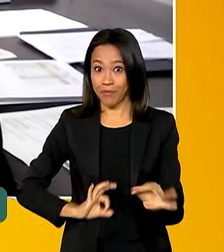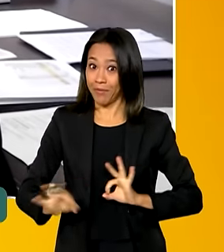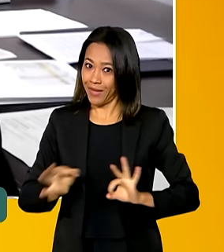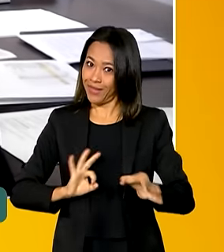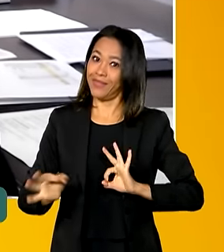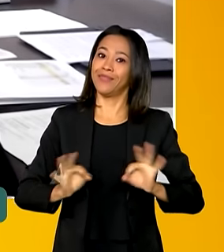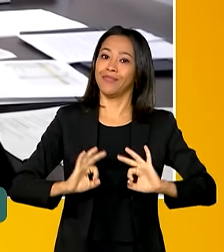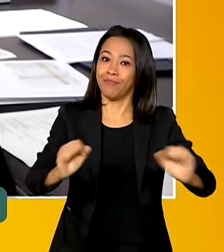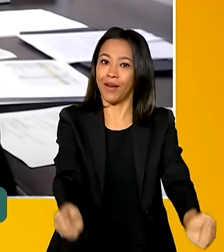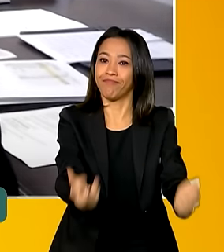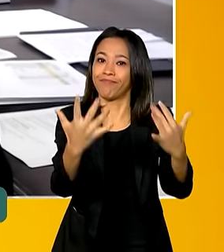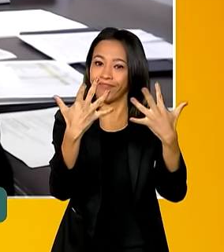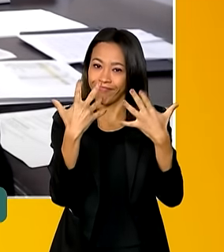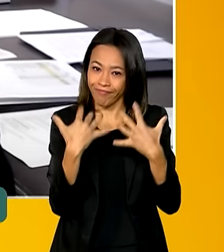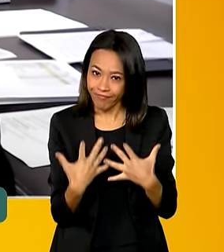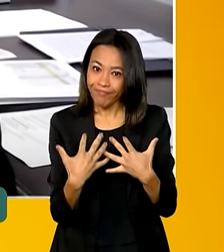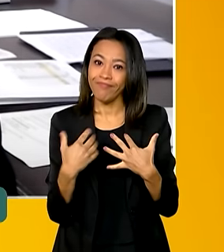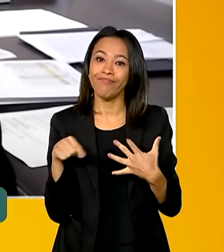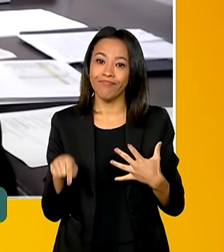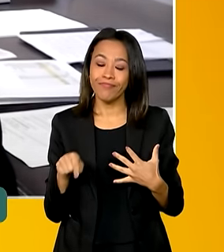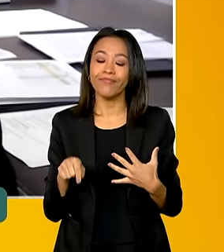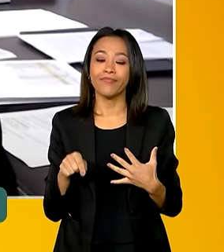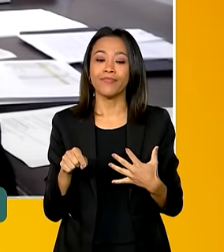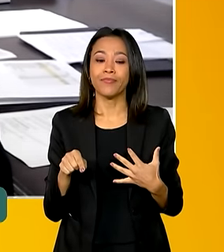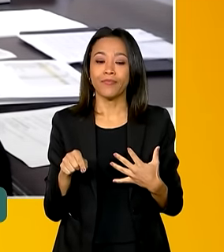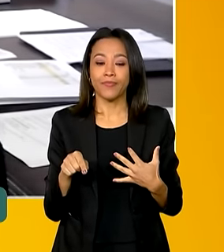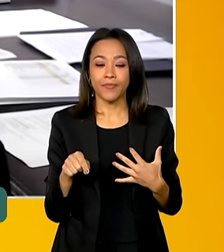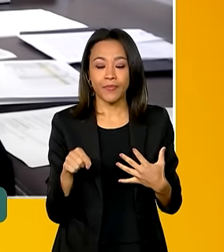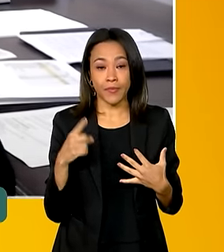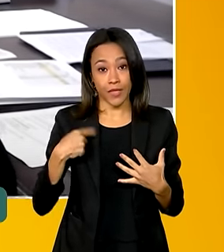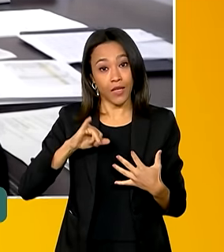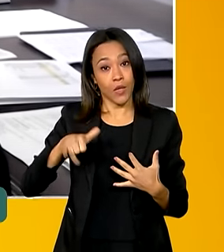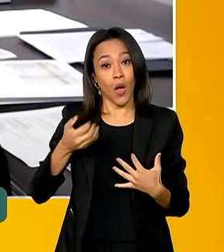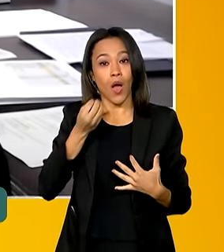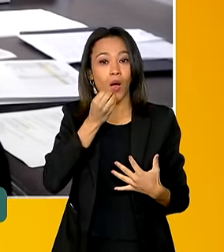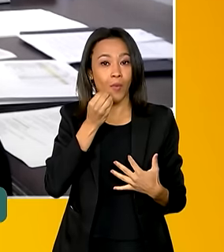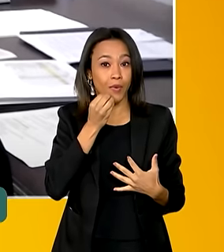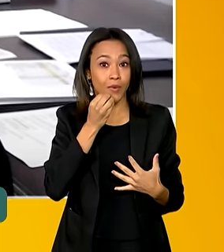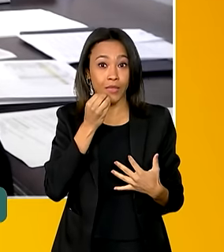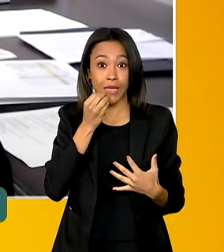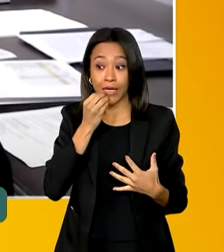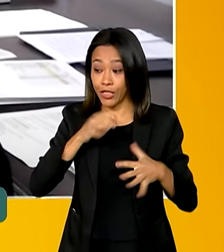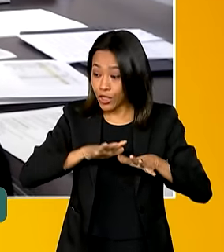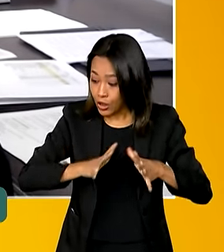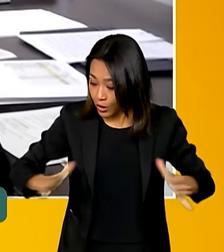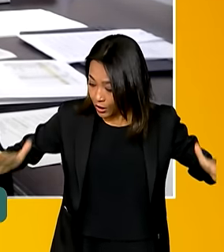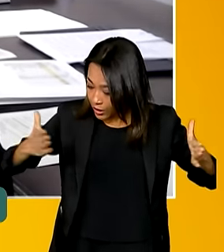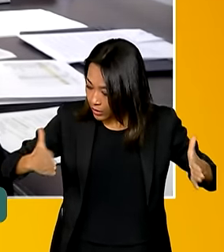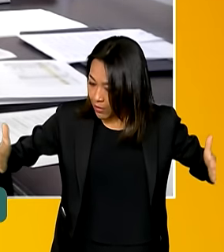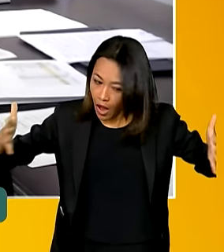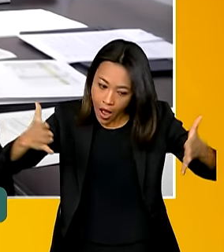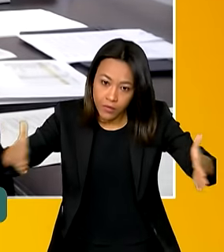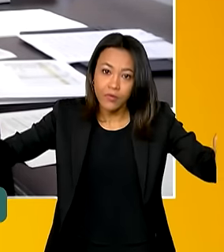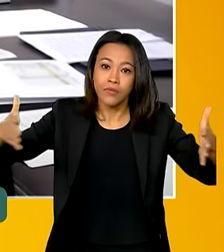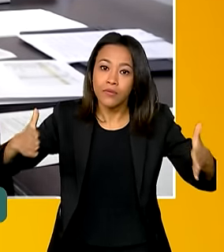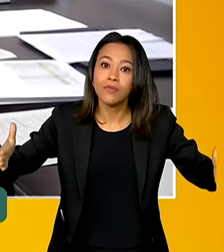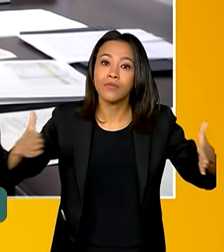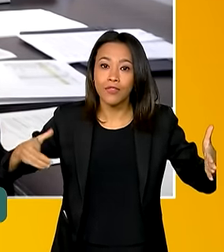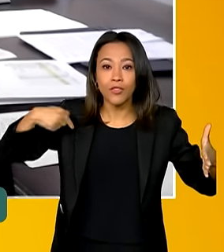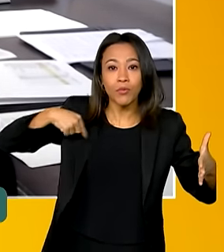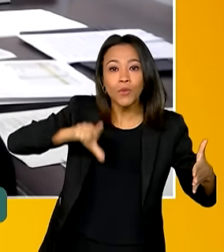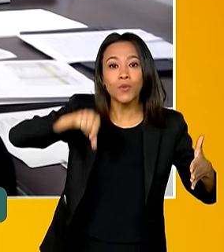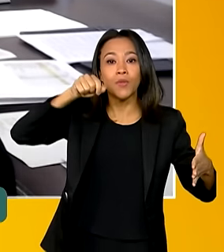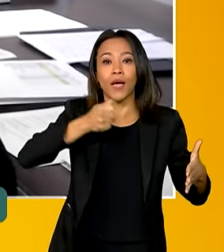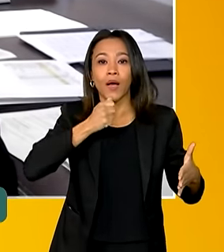isso com a reforma das oportunidades de espaço no Boulevard Olímpico e na Praça Mauá.